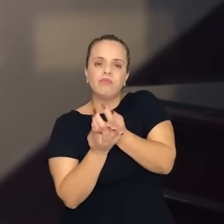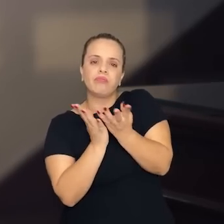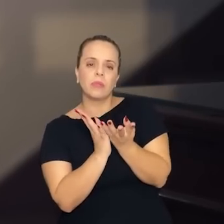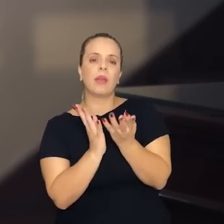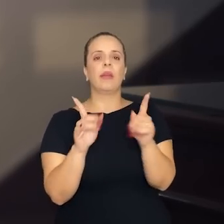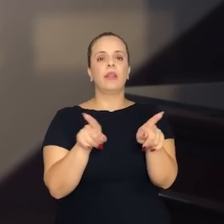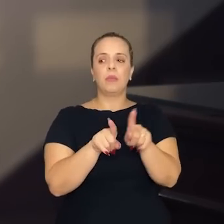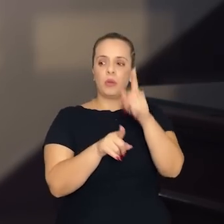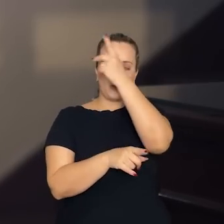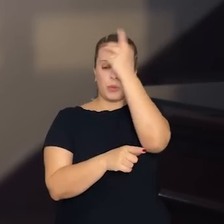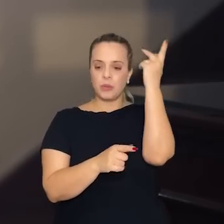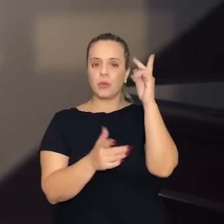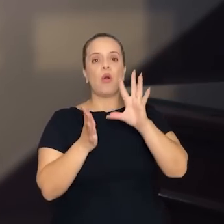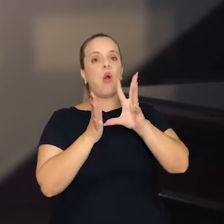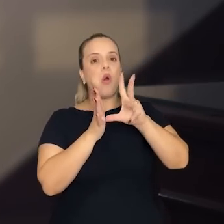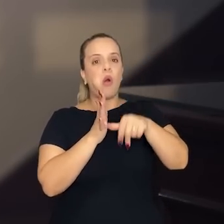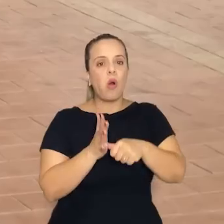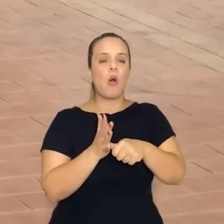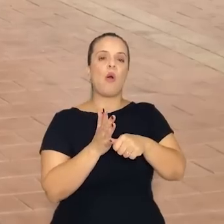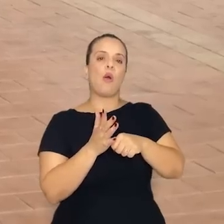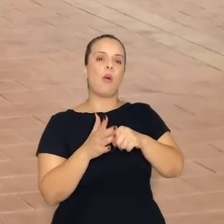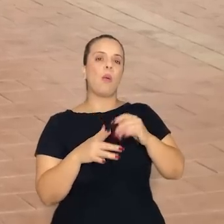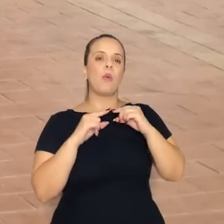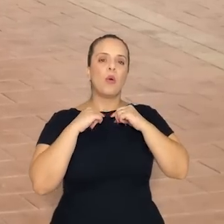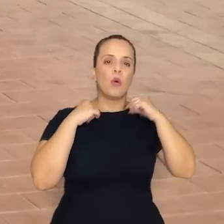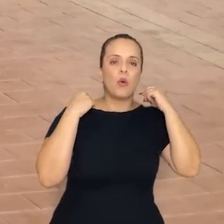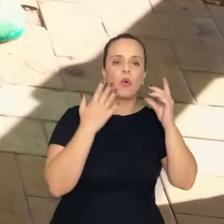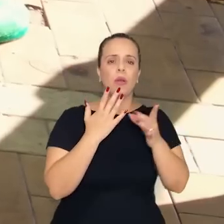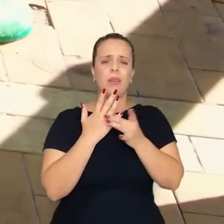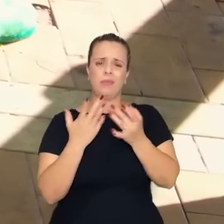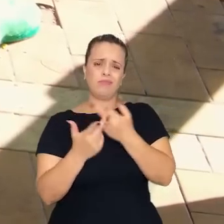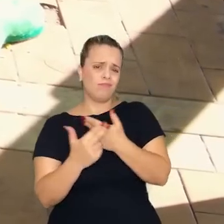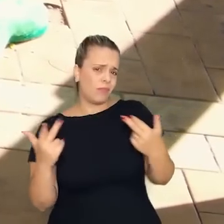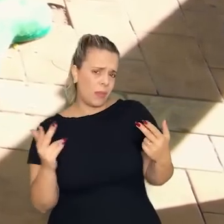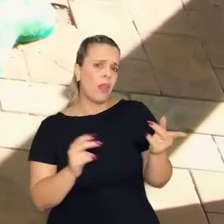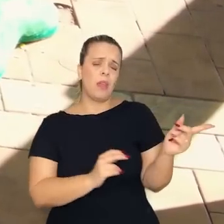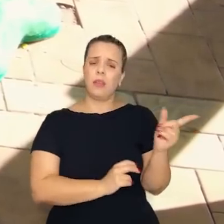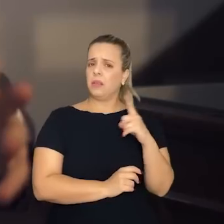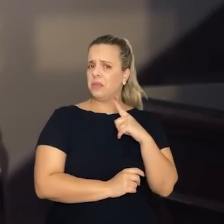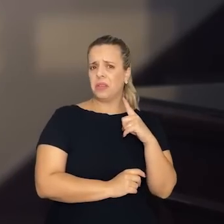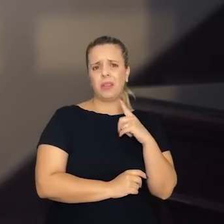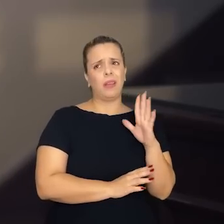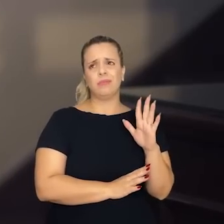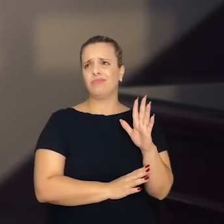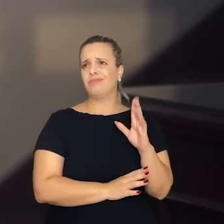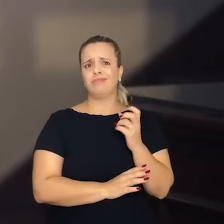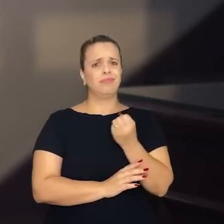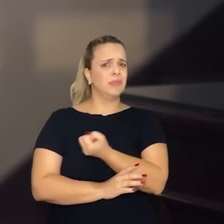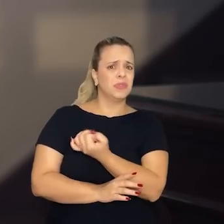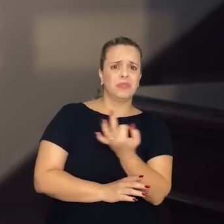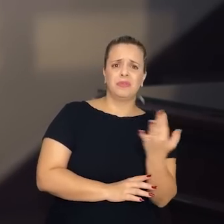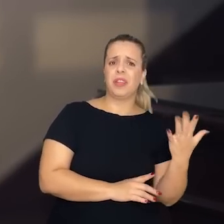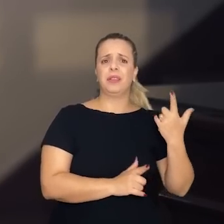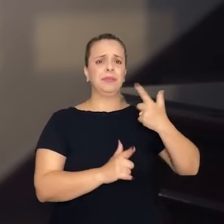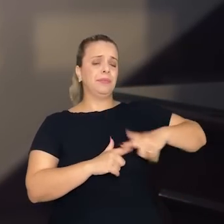com joias. Eu tenho um sem número de problemas